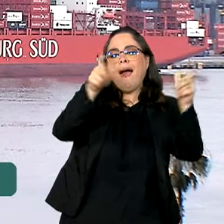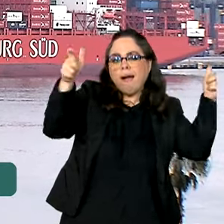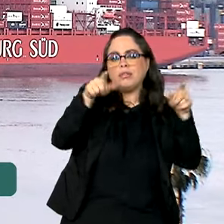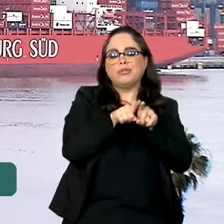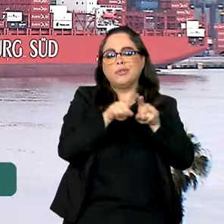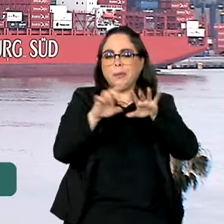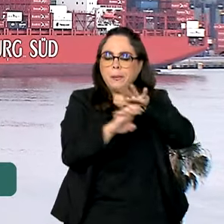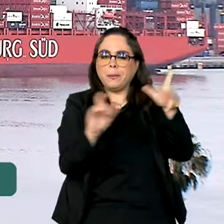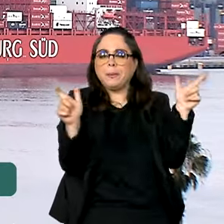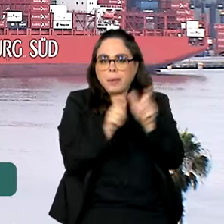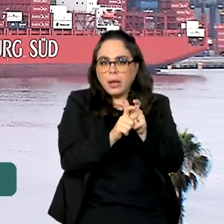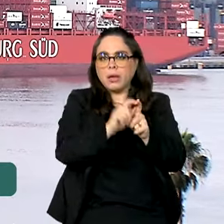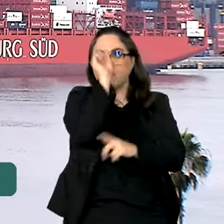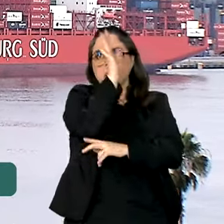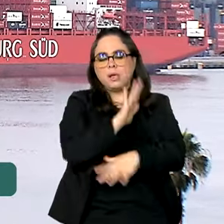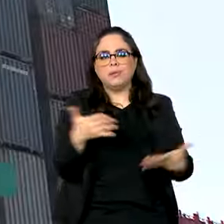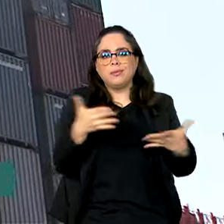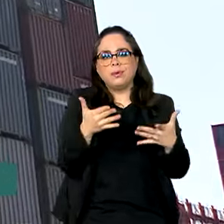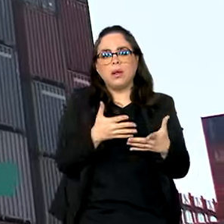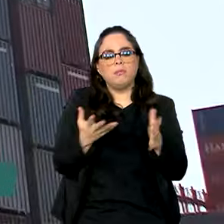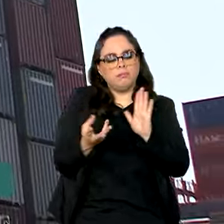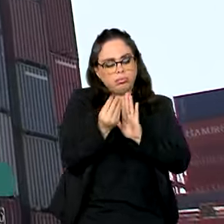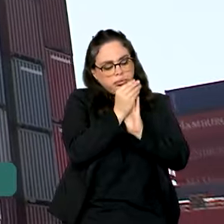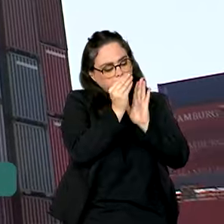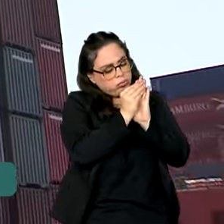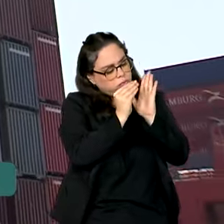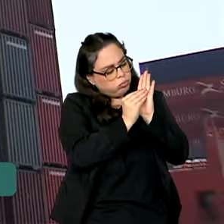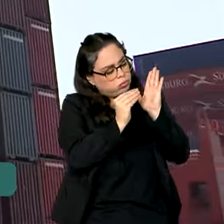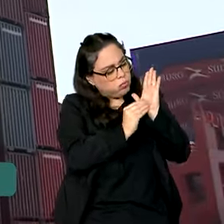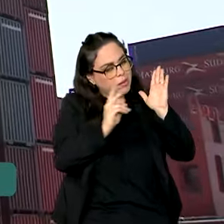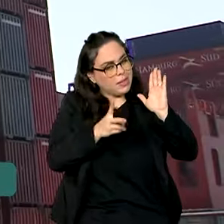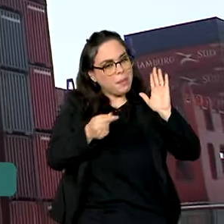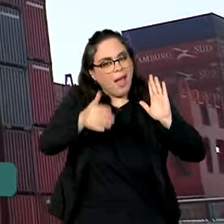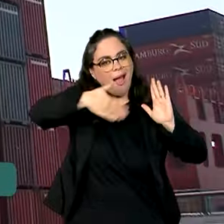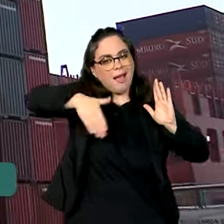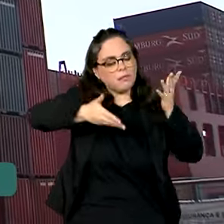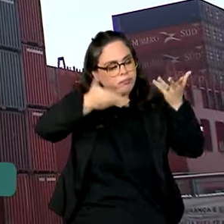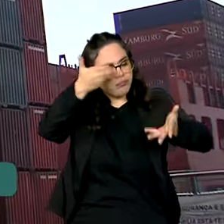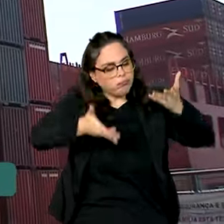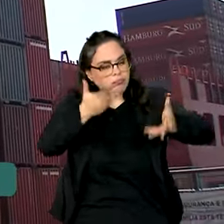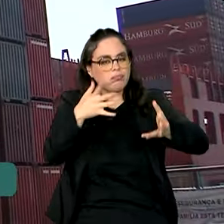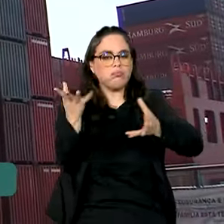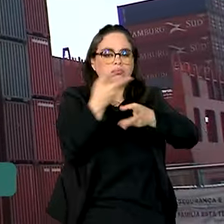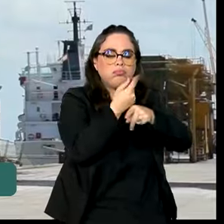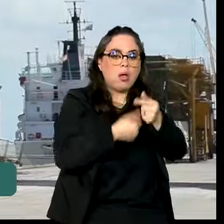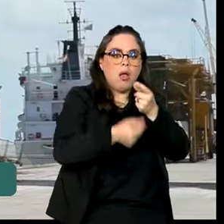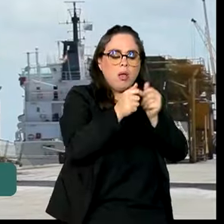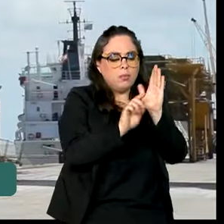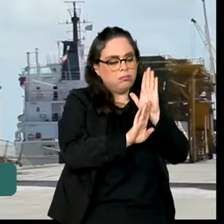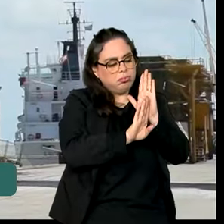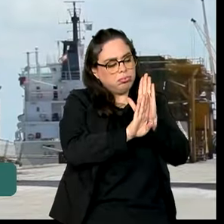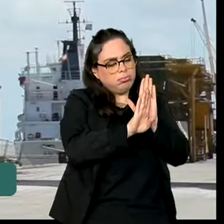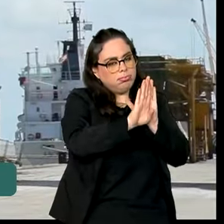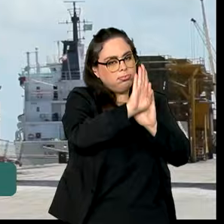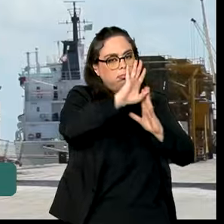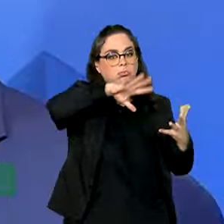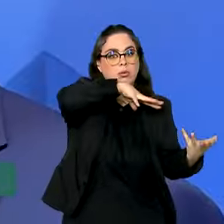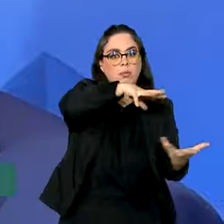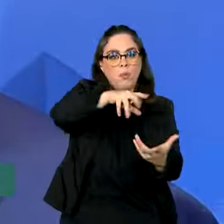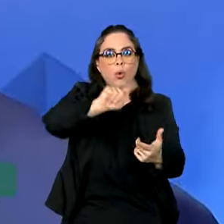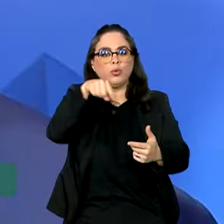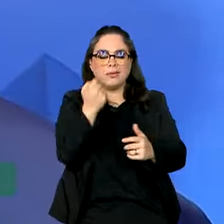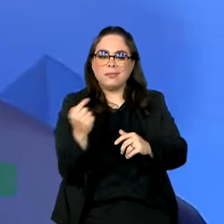o Brasil vem colecionando recordes em sua balança comercial, com um crescimento muito superior à média global.